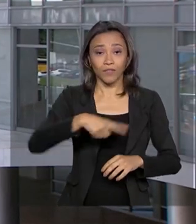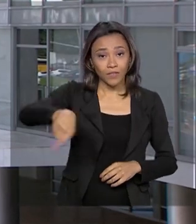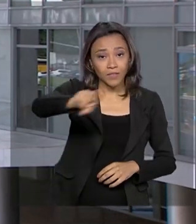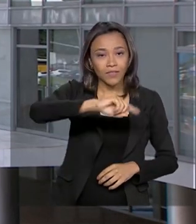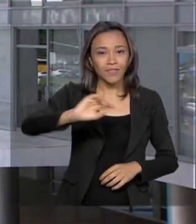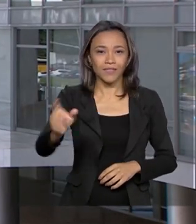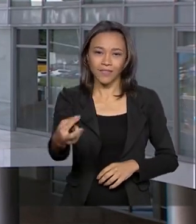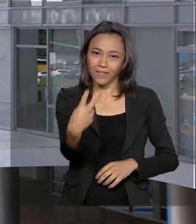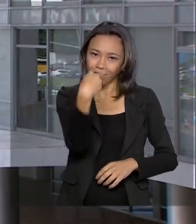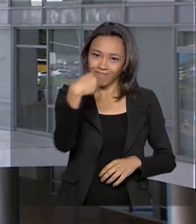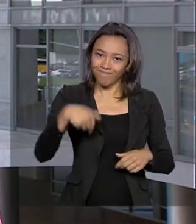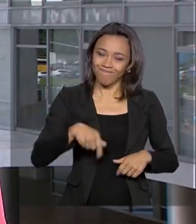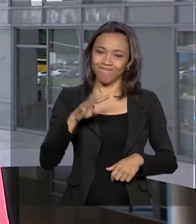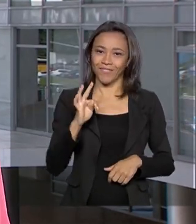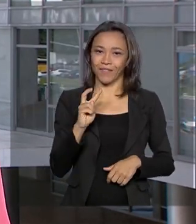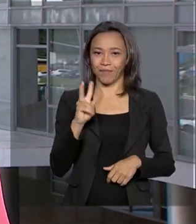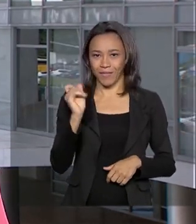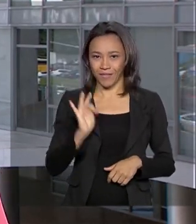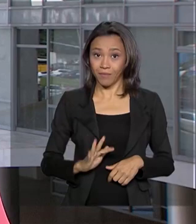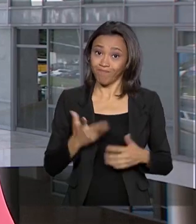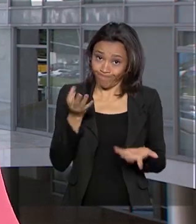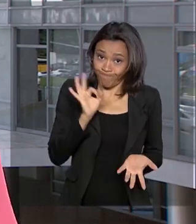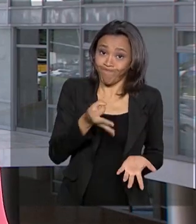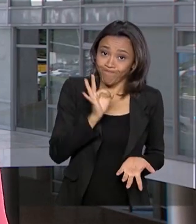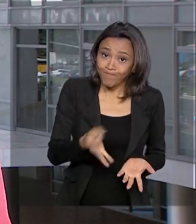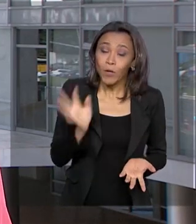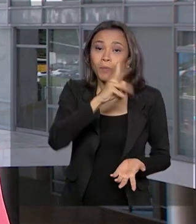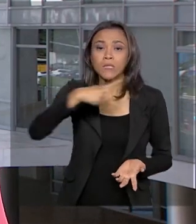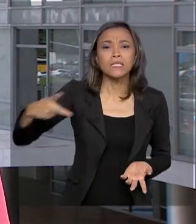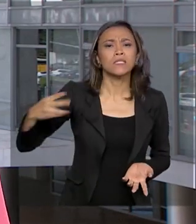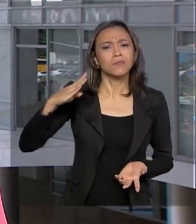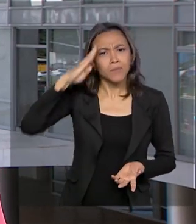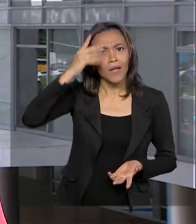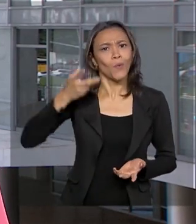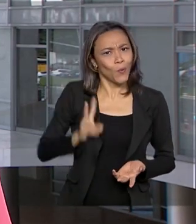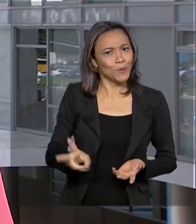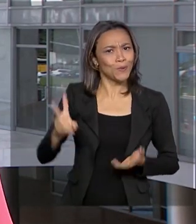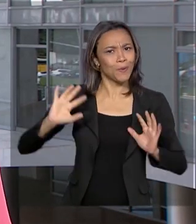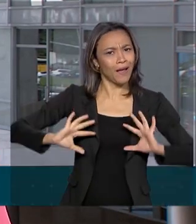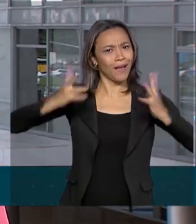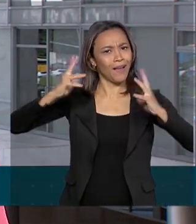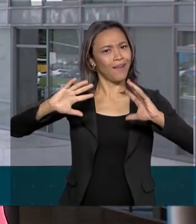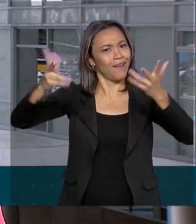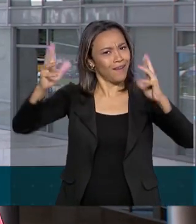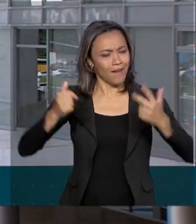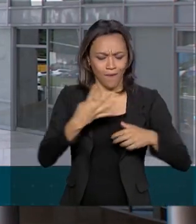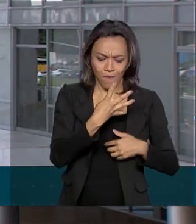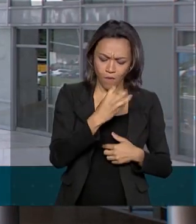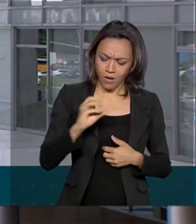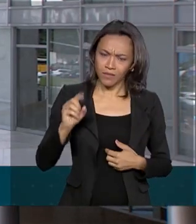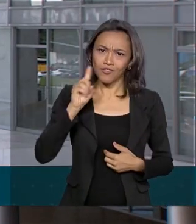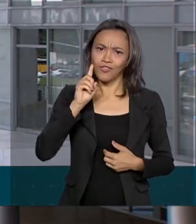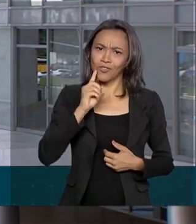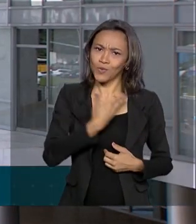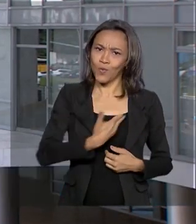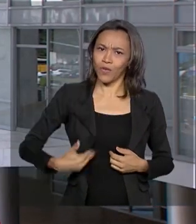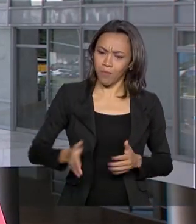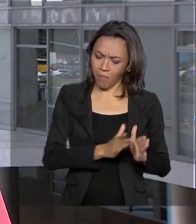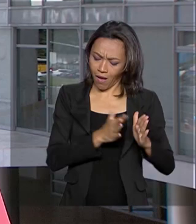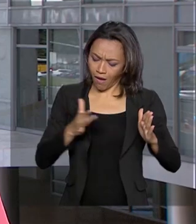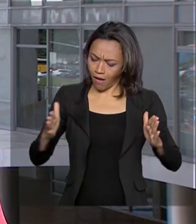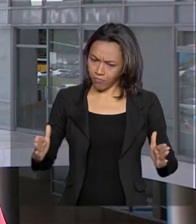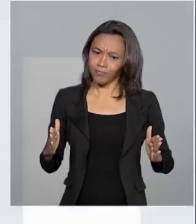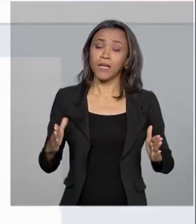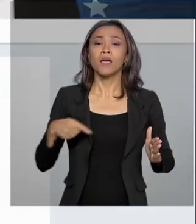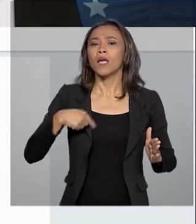acompanha a TV Brasil. É isso mesmo. O presidente Jair Bolsonaro continua comemorando esses 400 dias de governo. Pelas redes sociais,